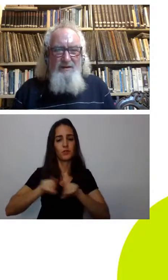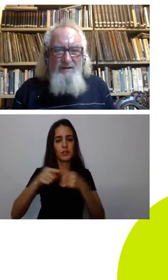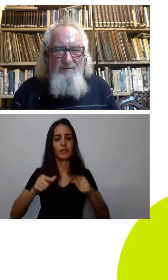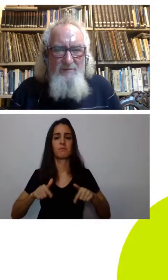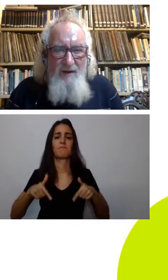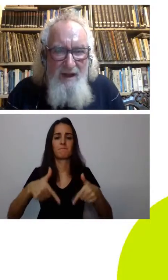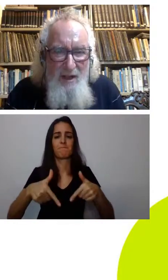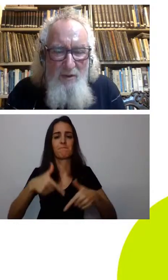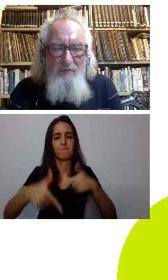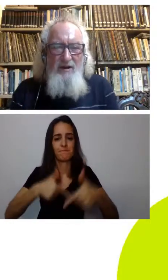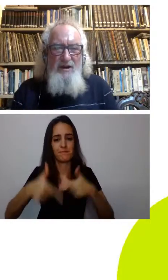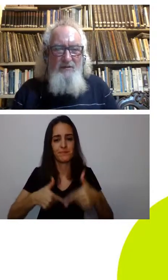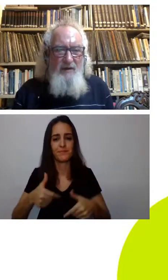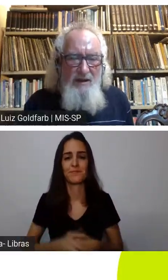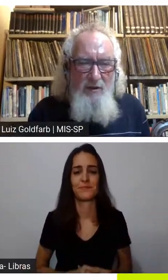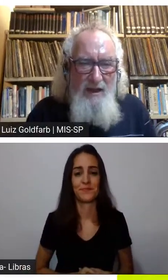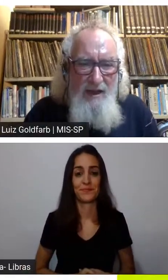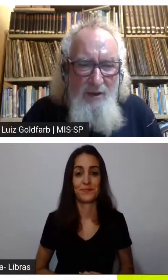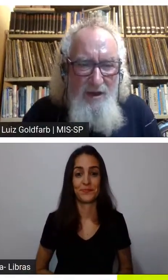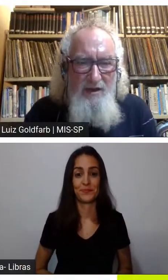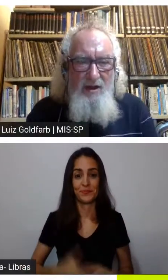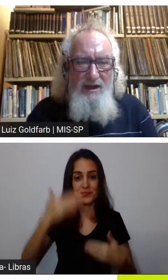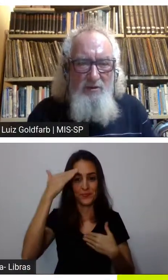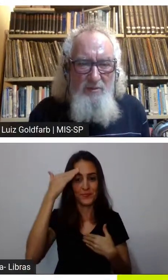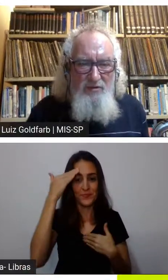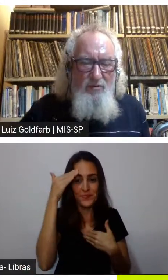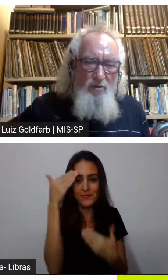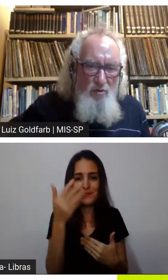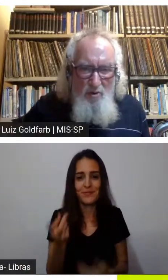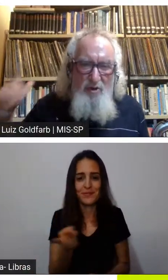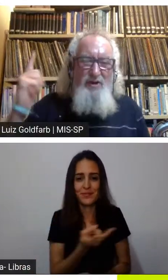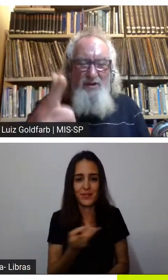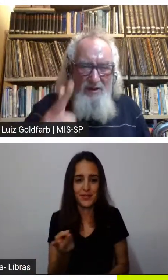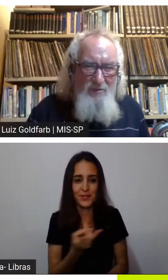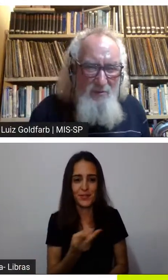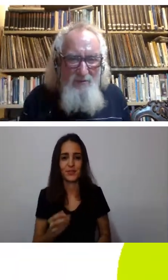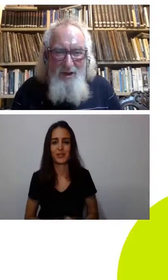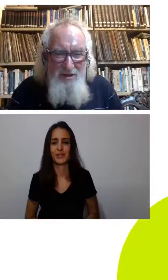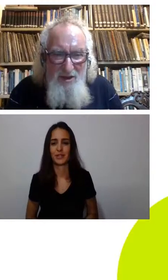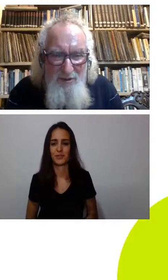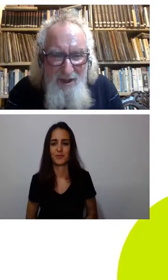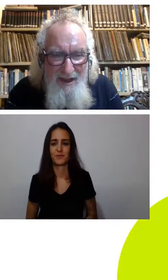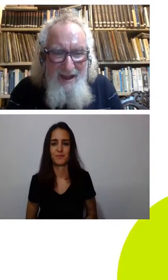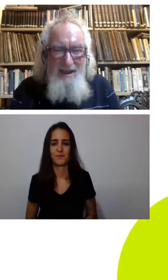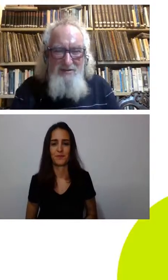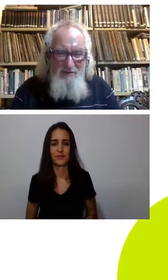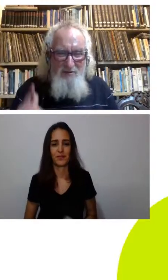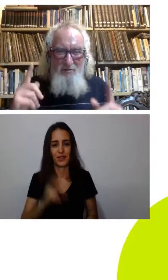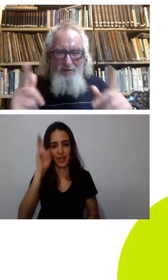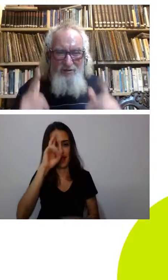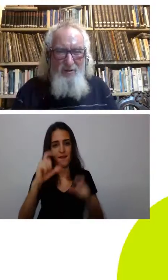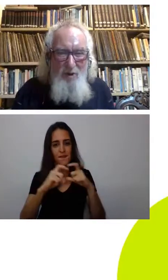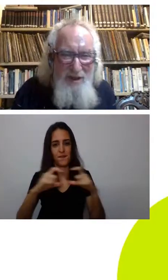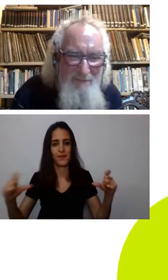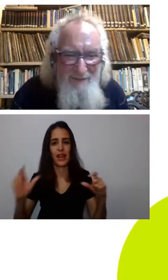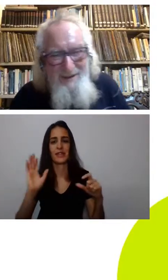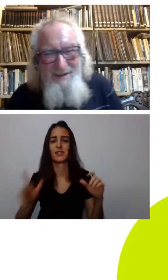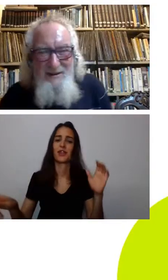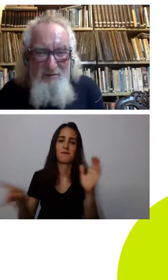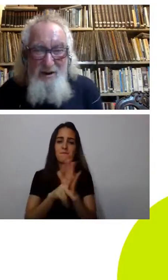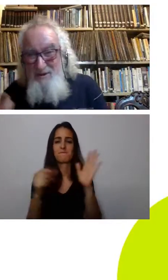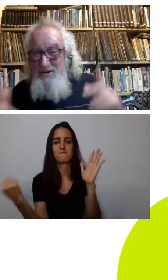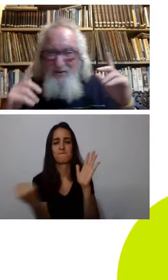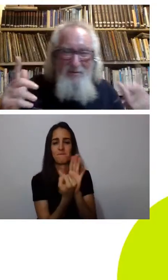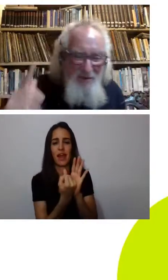gente valeu Ivan valeu Laura olha aí o MIS colocou o foguete não tem ré já virou um slogan